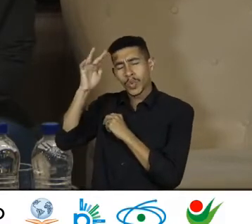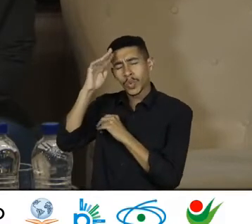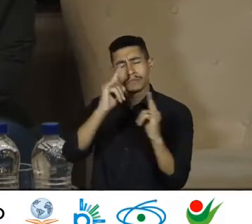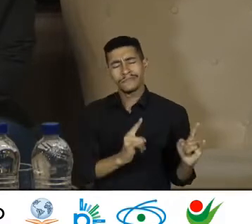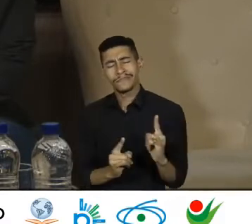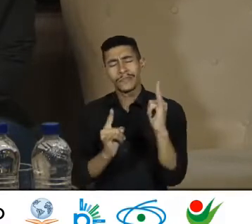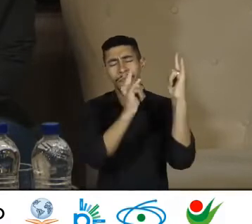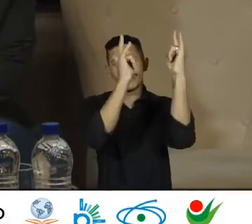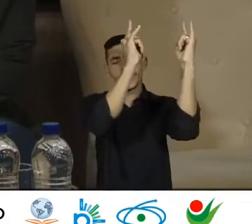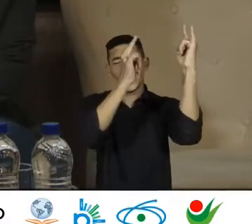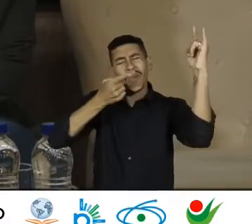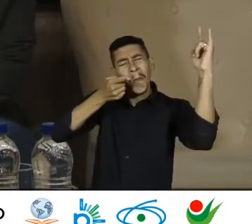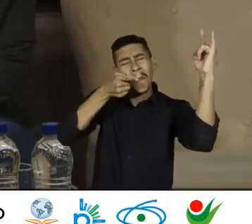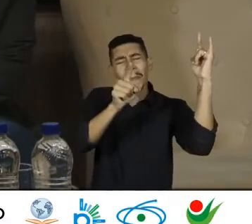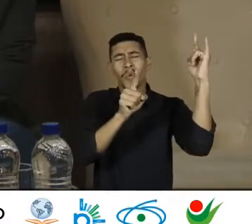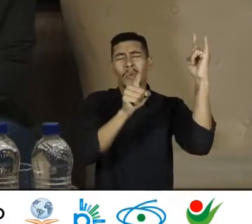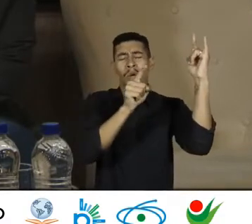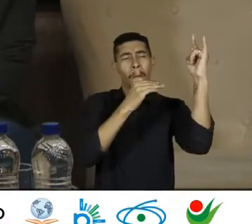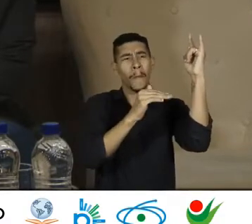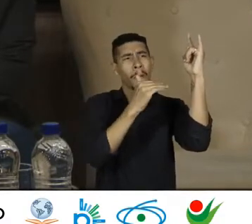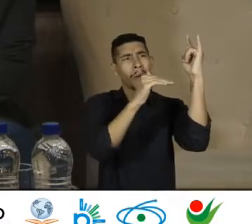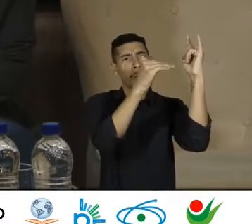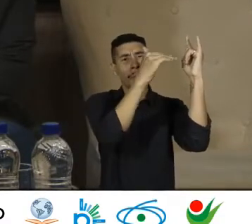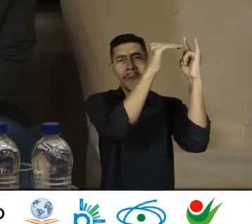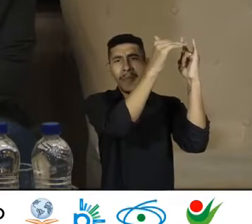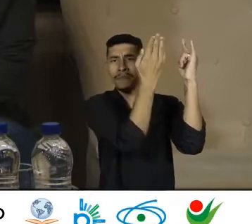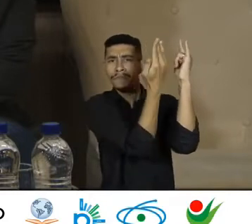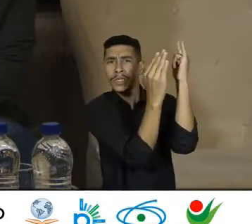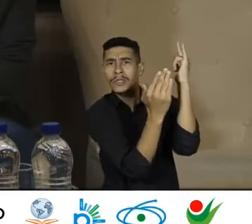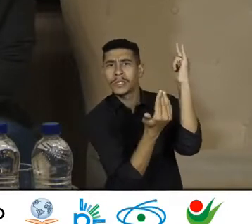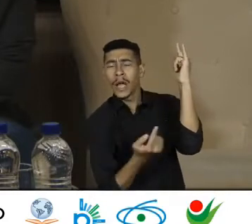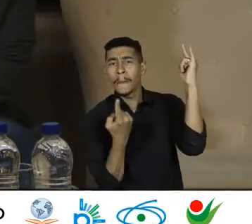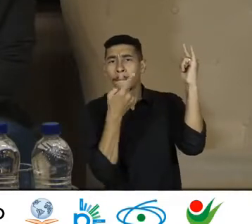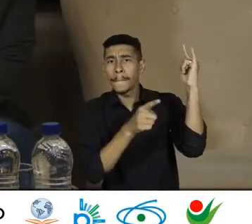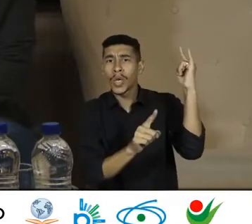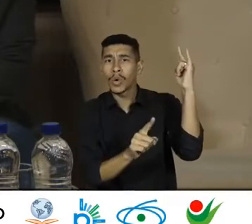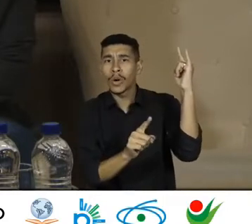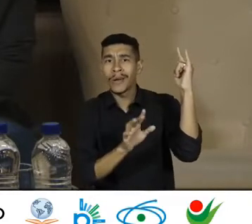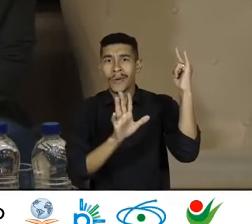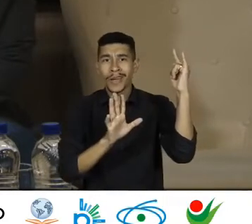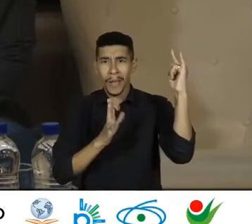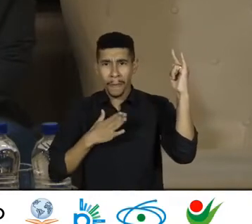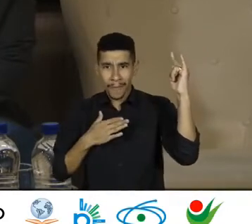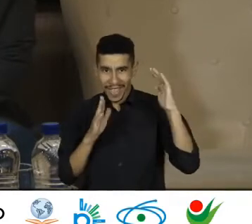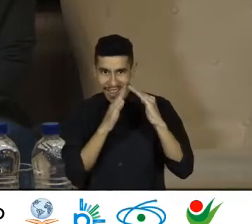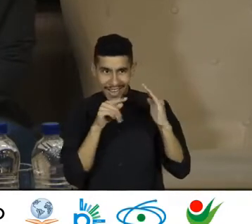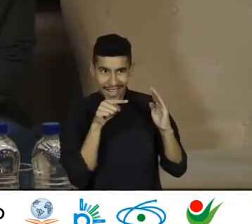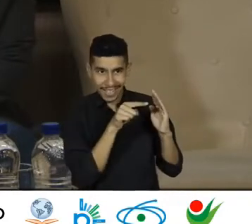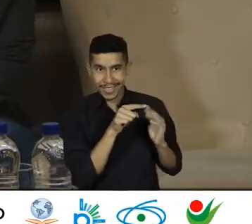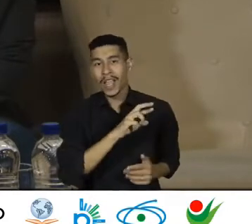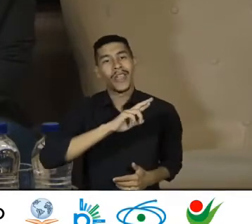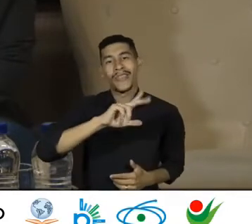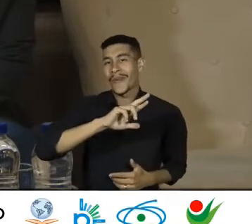mil andares Mil janelas E mil portas Nenhuma delas era nossa, minha querida Nenhuma